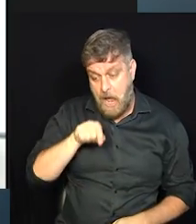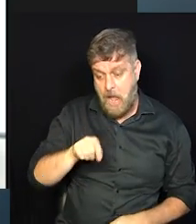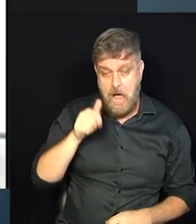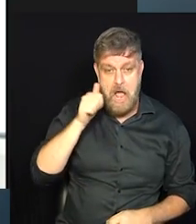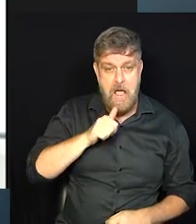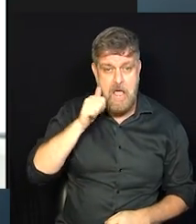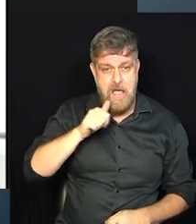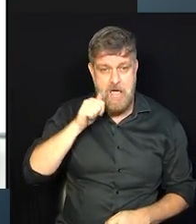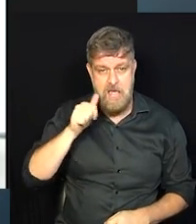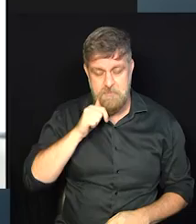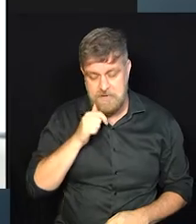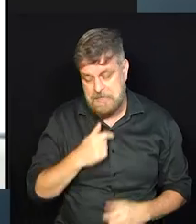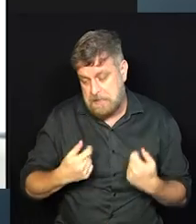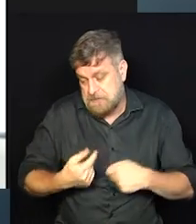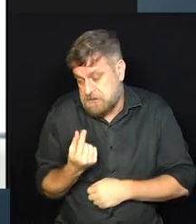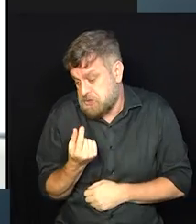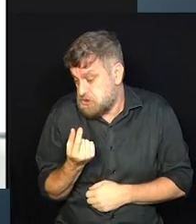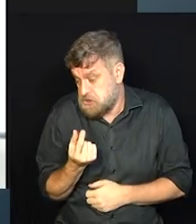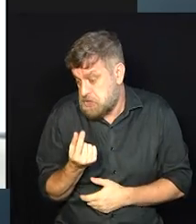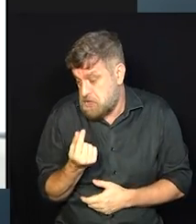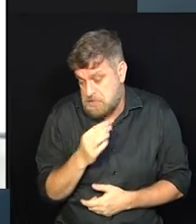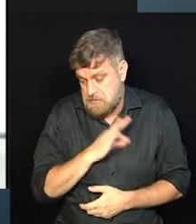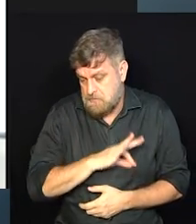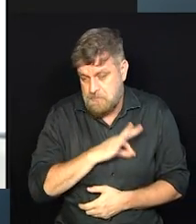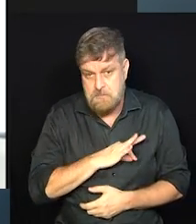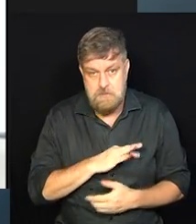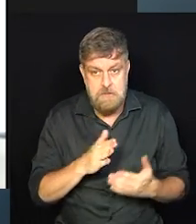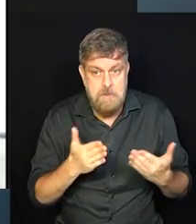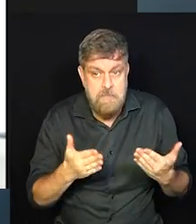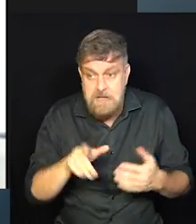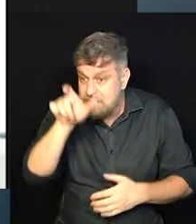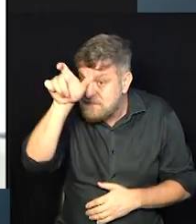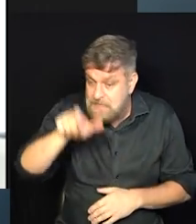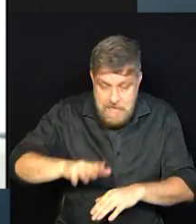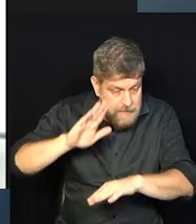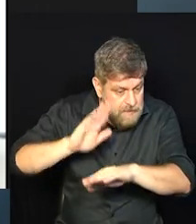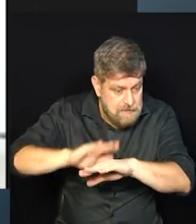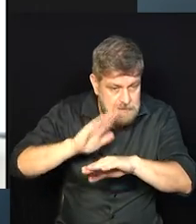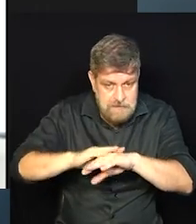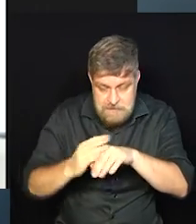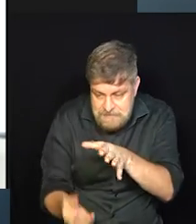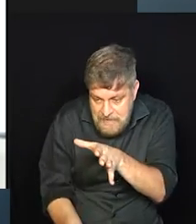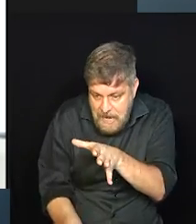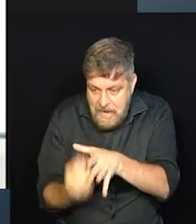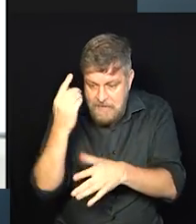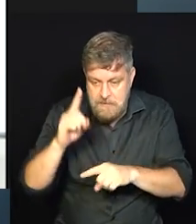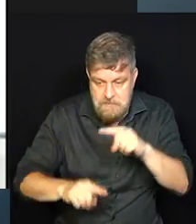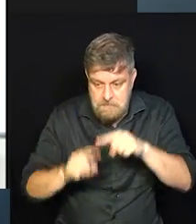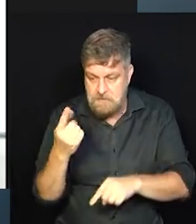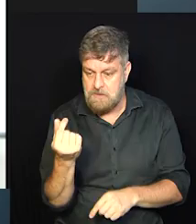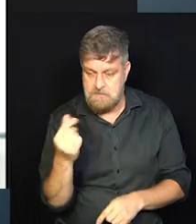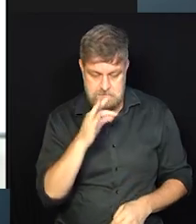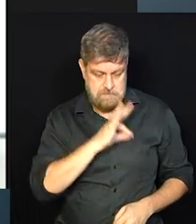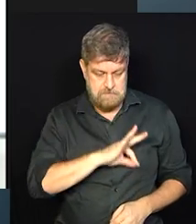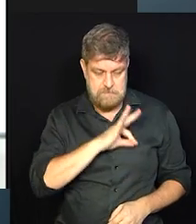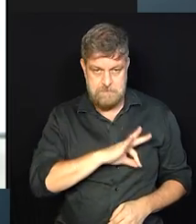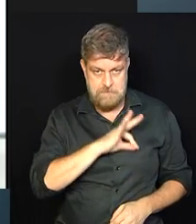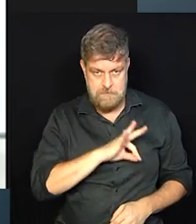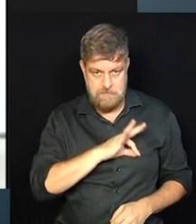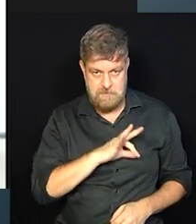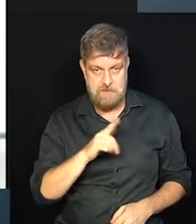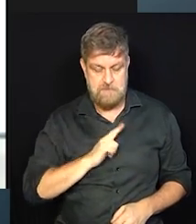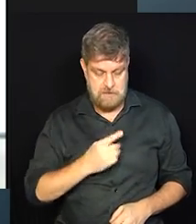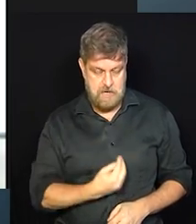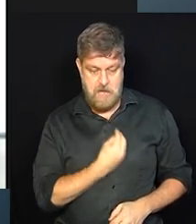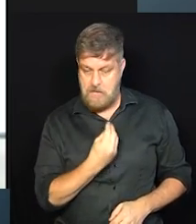empreendedorismo por necessidade e gente se ela faz algo se ela produz algo e recebe dinheiro em troca